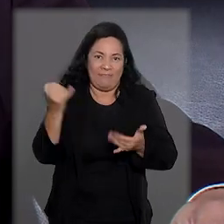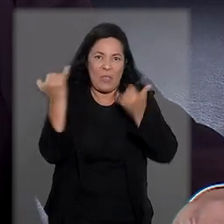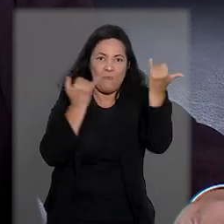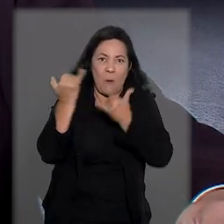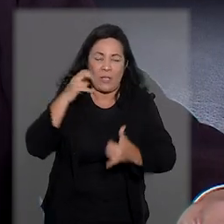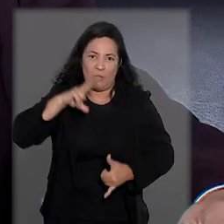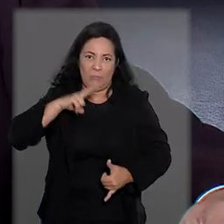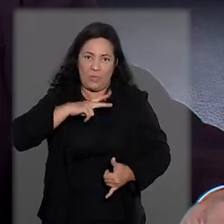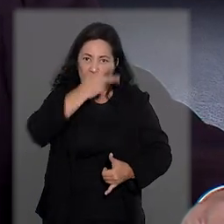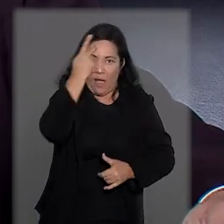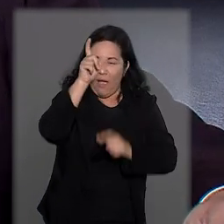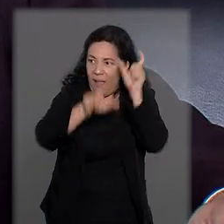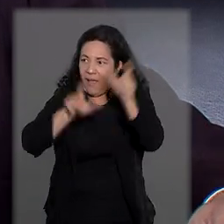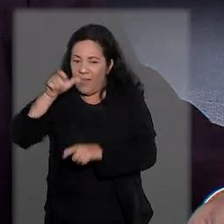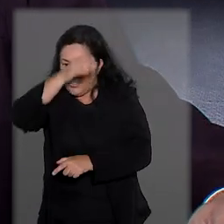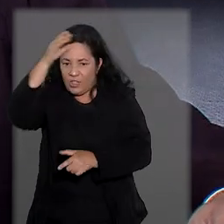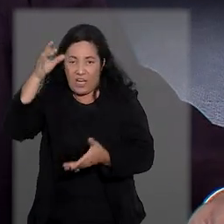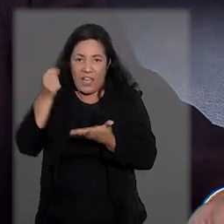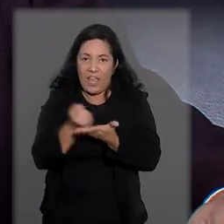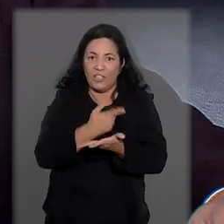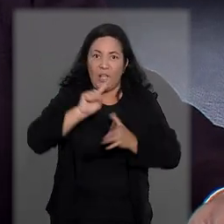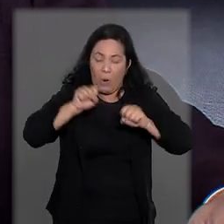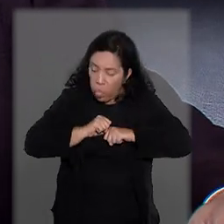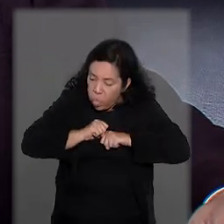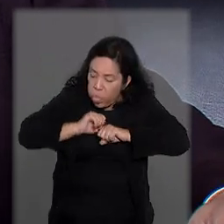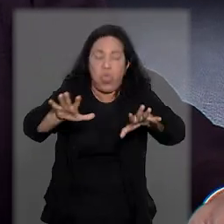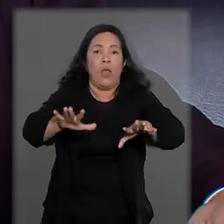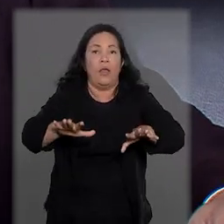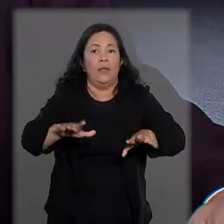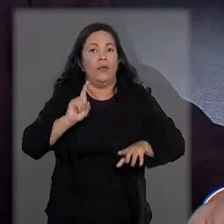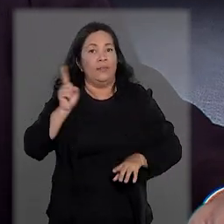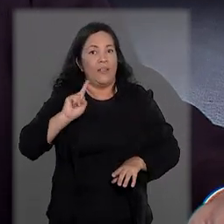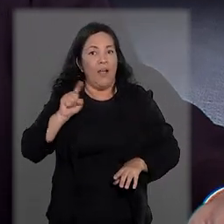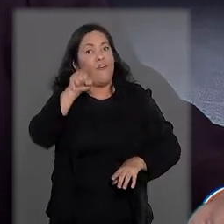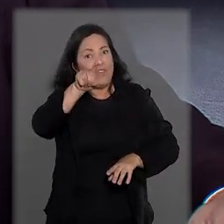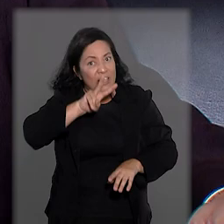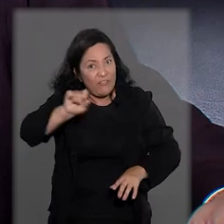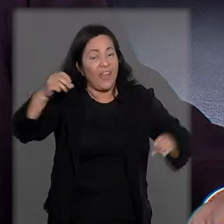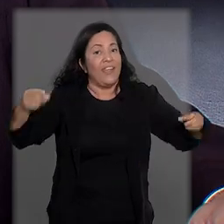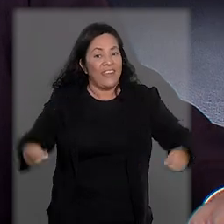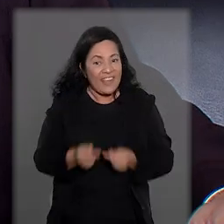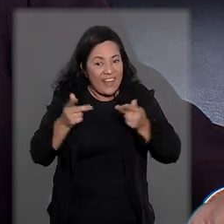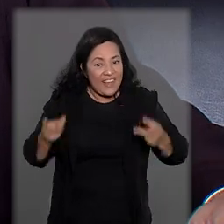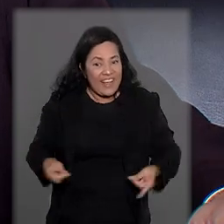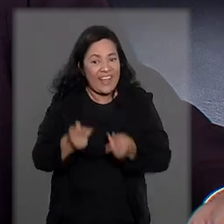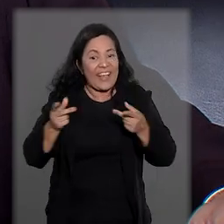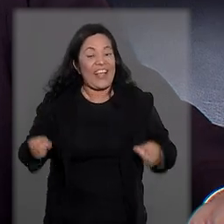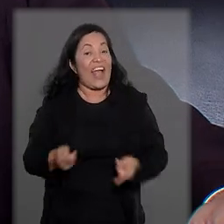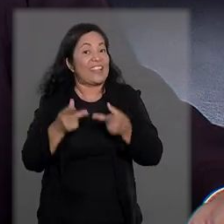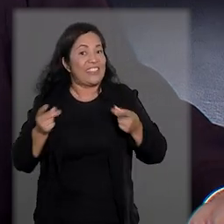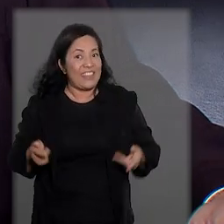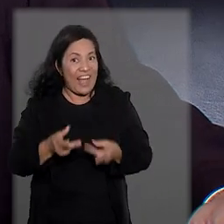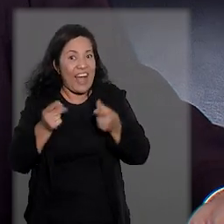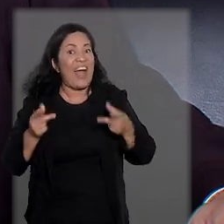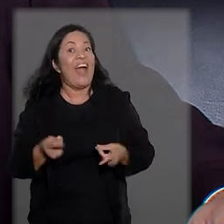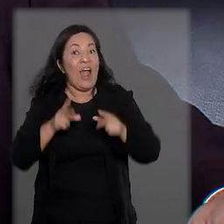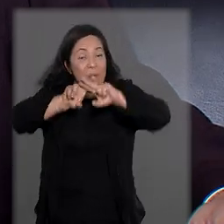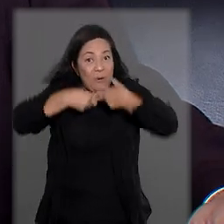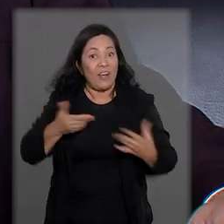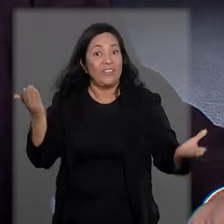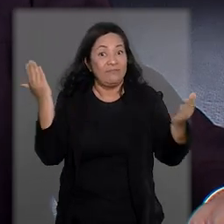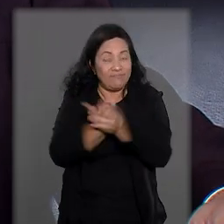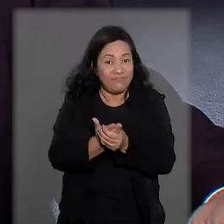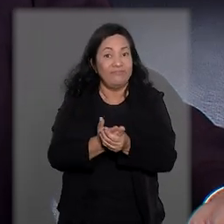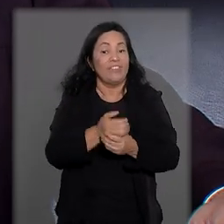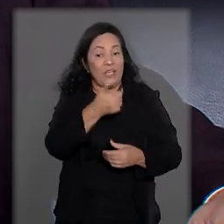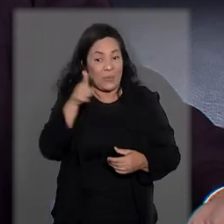dados e usar indiscriminadamente dados, vai sair caro. O gasto que vocês vão ter em médio e longo prazo vai ser muito mais alto do que